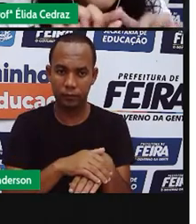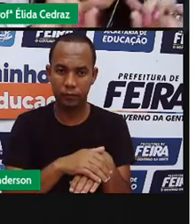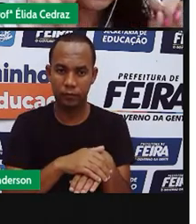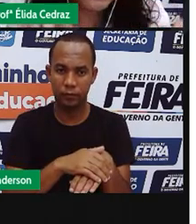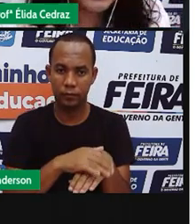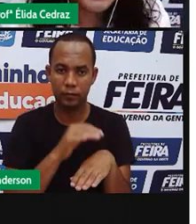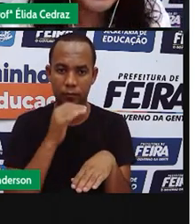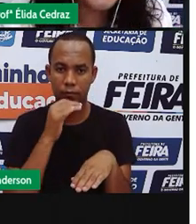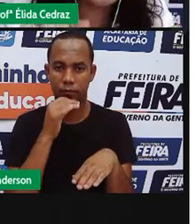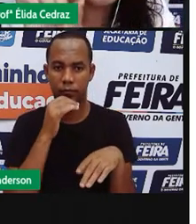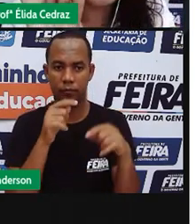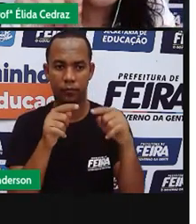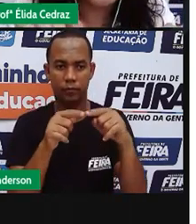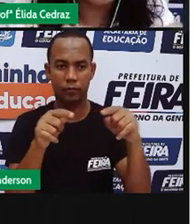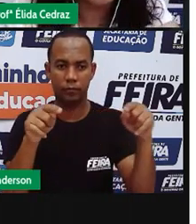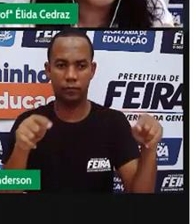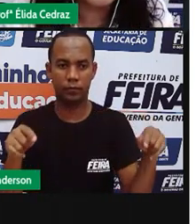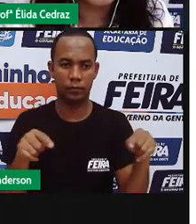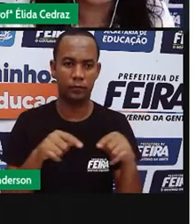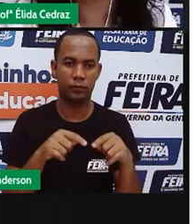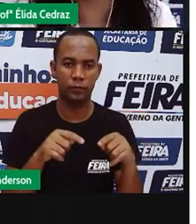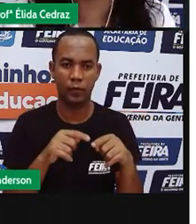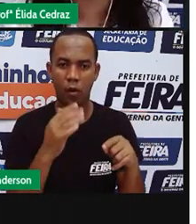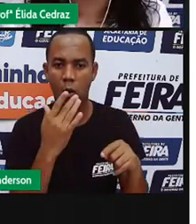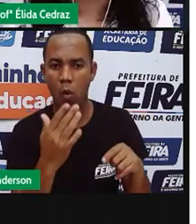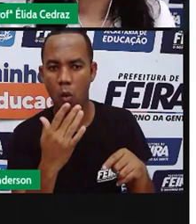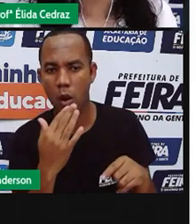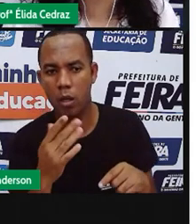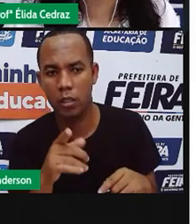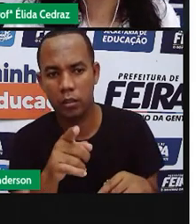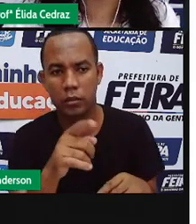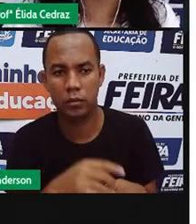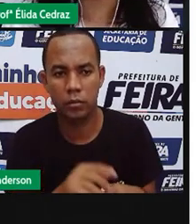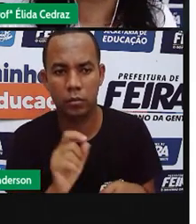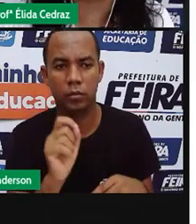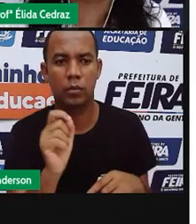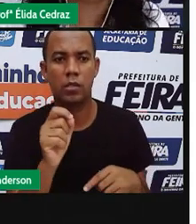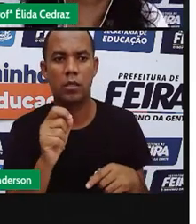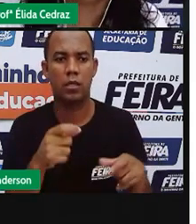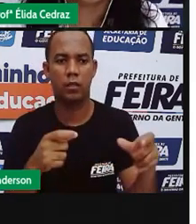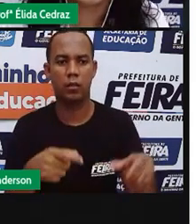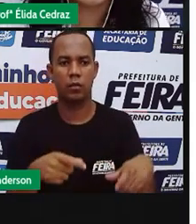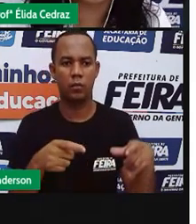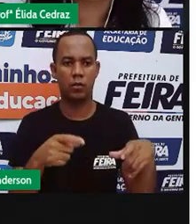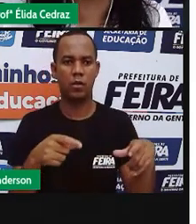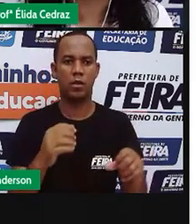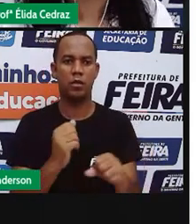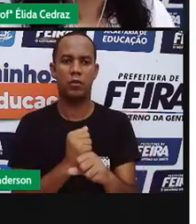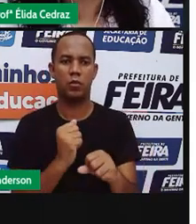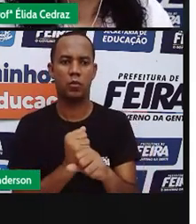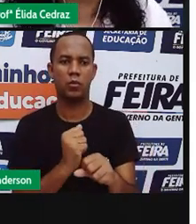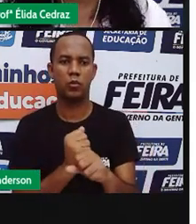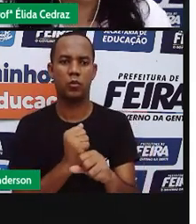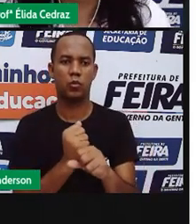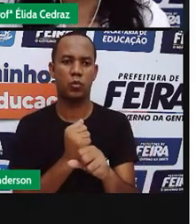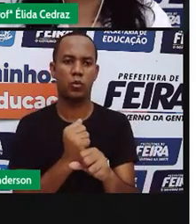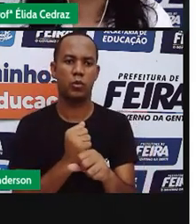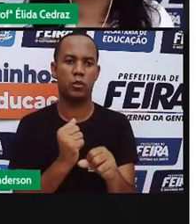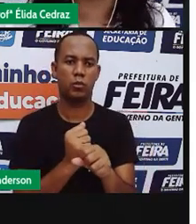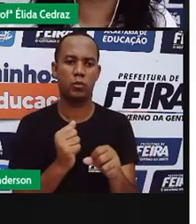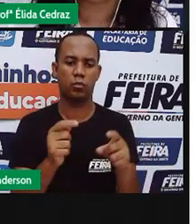retangulares, coloridinhos, eles são as partes construídas. São os